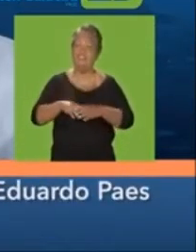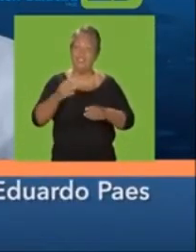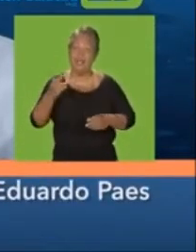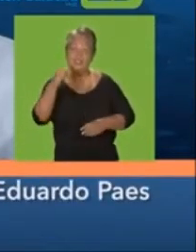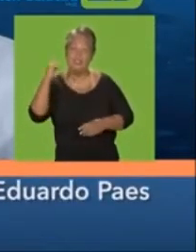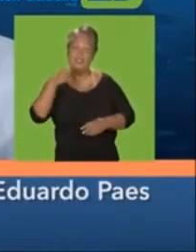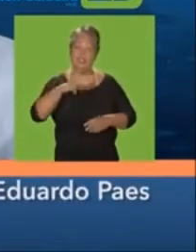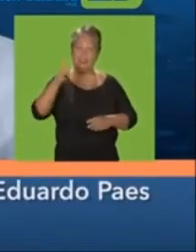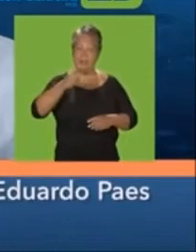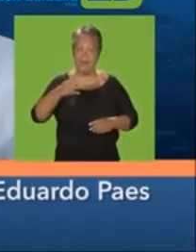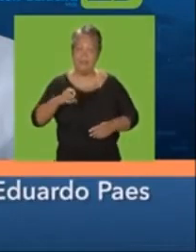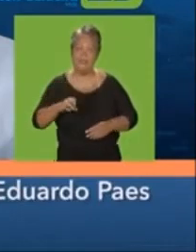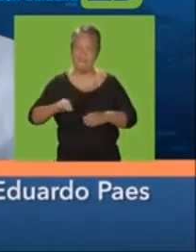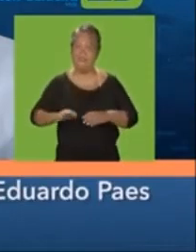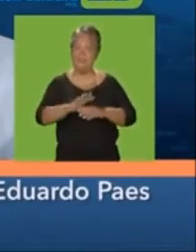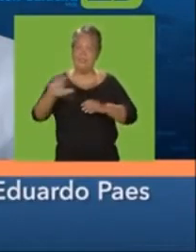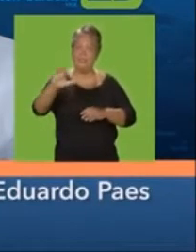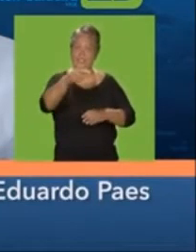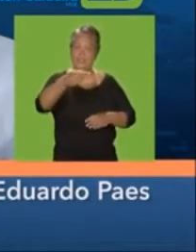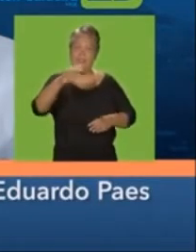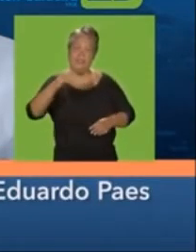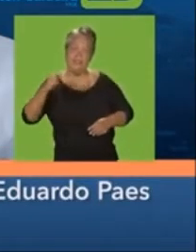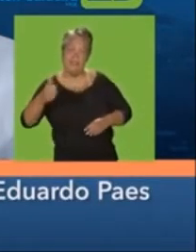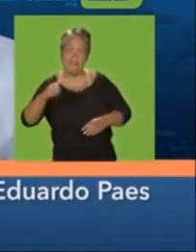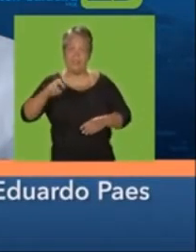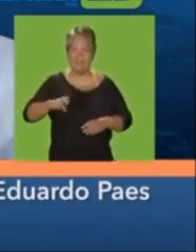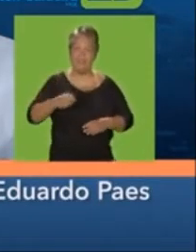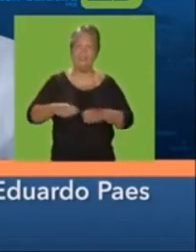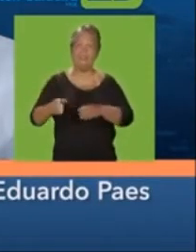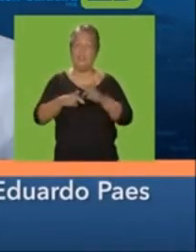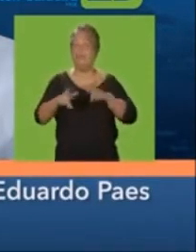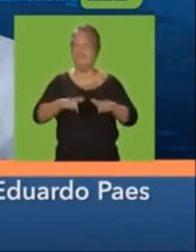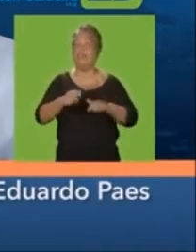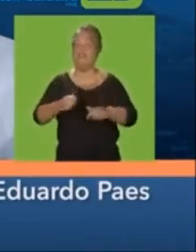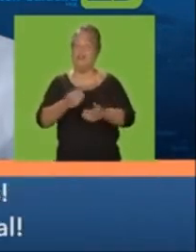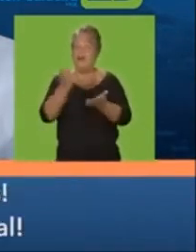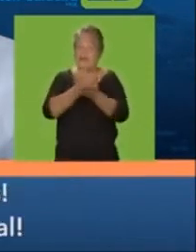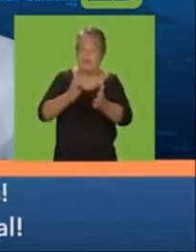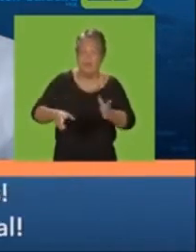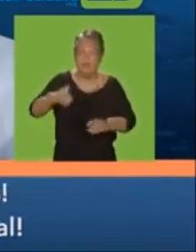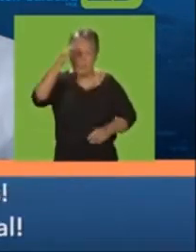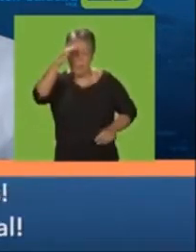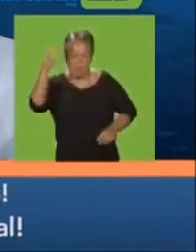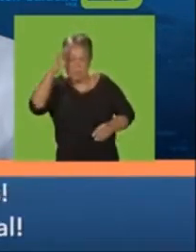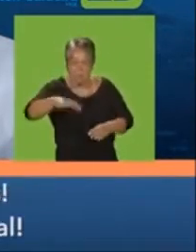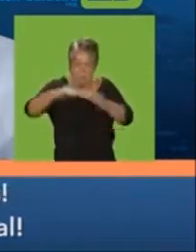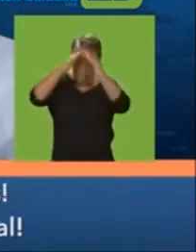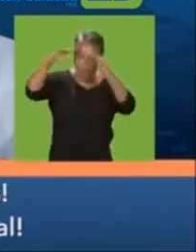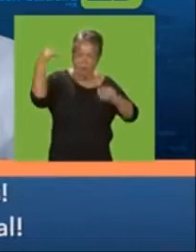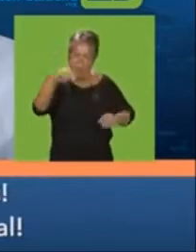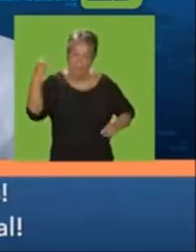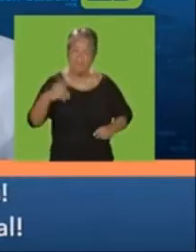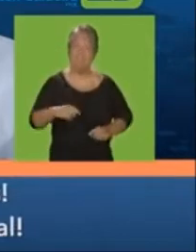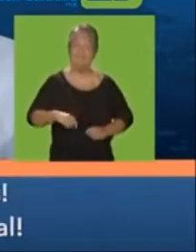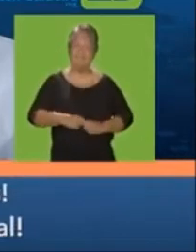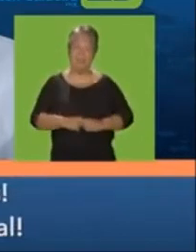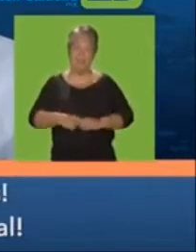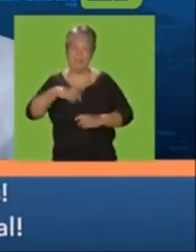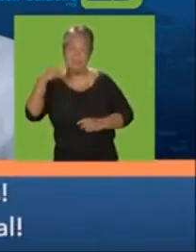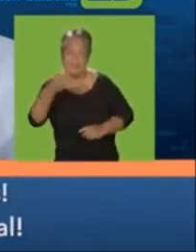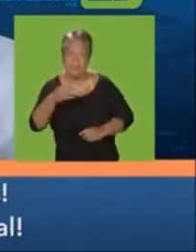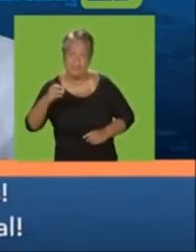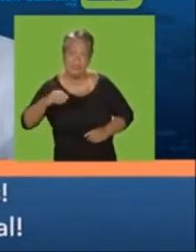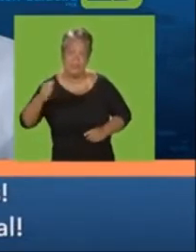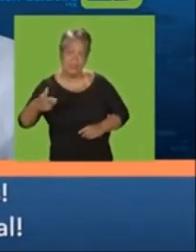candidato a vereador do Eduardo Paes na Zona Oeste, 70015, a gente trabalha junto. Chega de tanta propina, chicote neles,